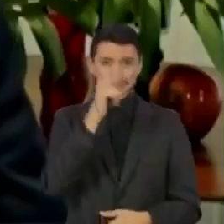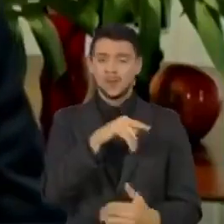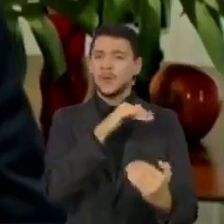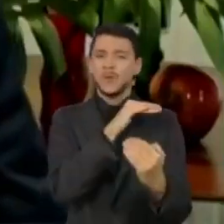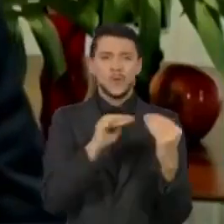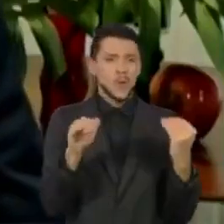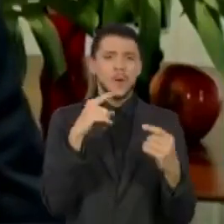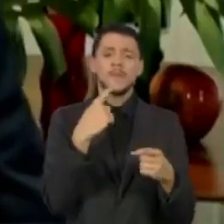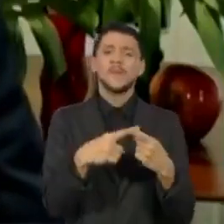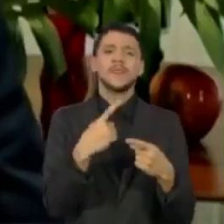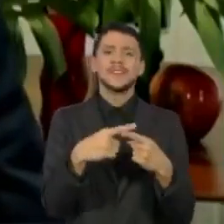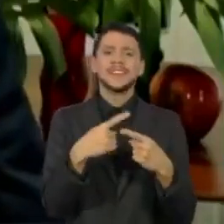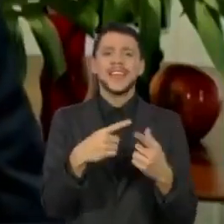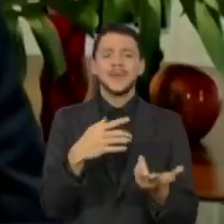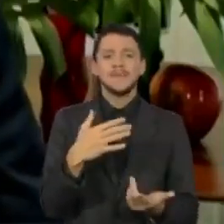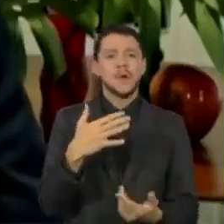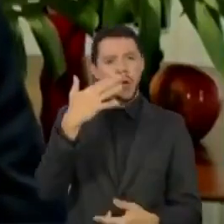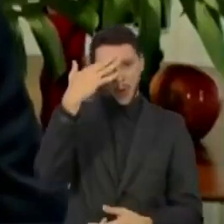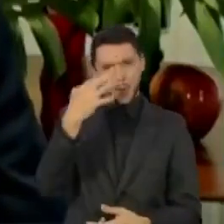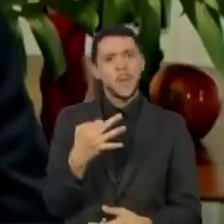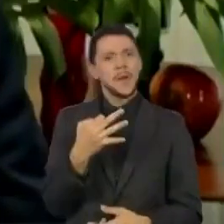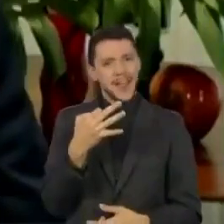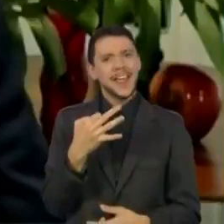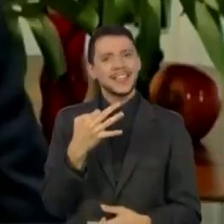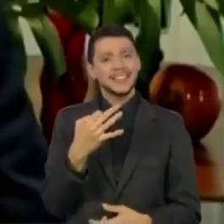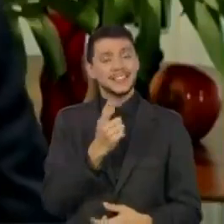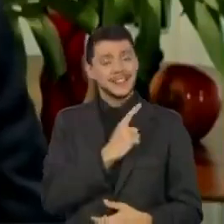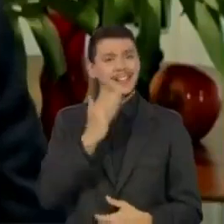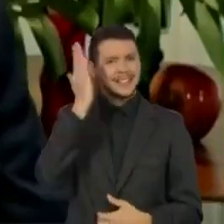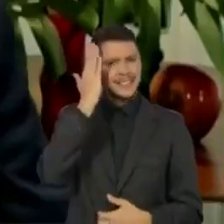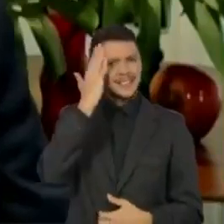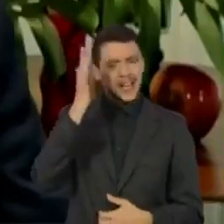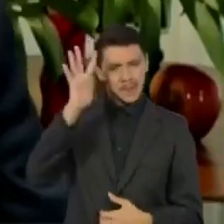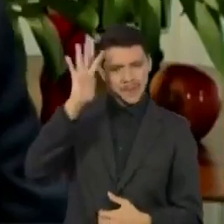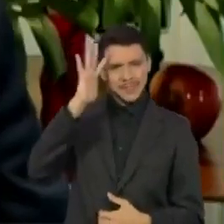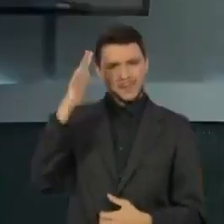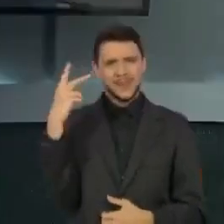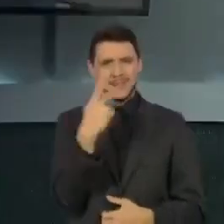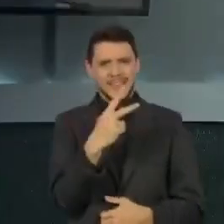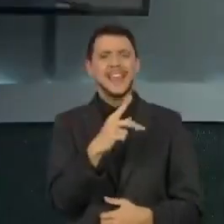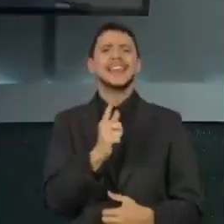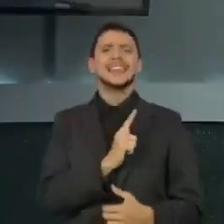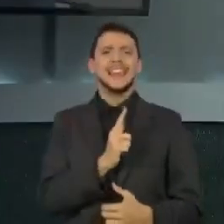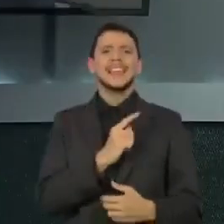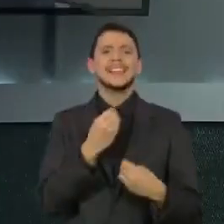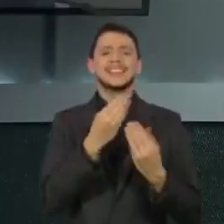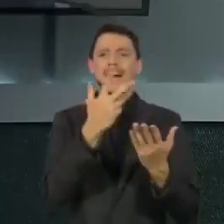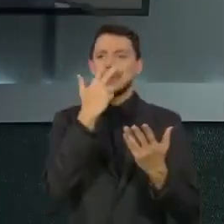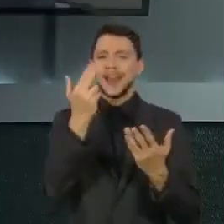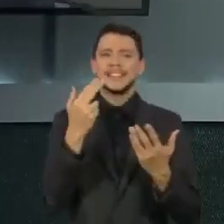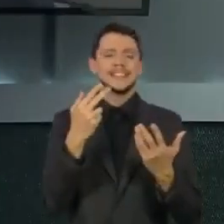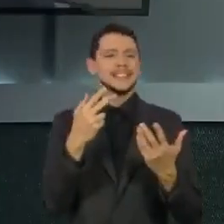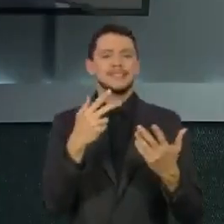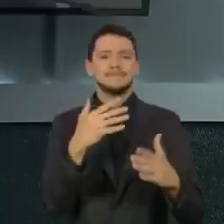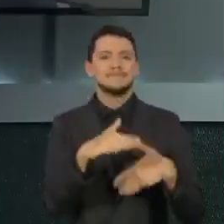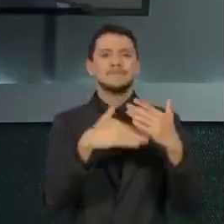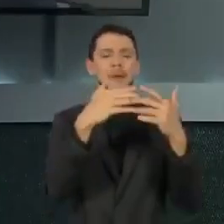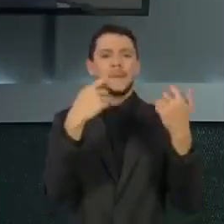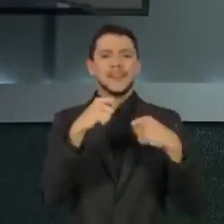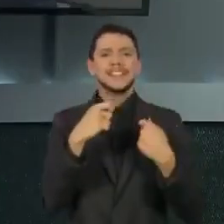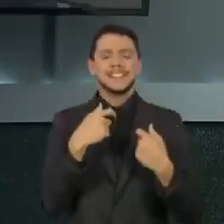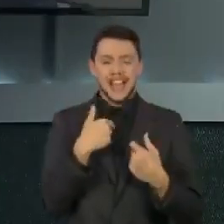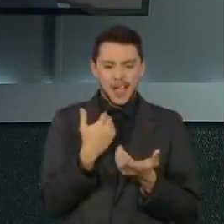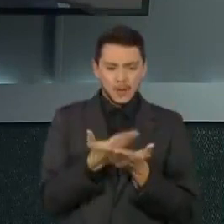compreende muito bem, isto é, sabe que o pensamento de Paulo Freire leva a consequências, leva a necessidade de se rever